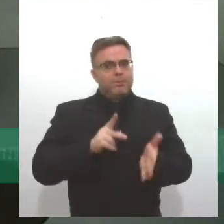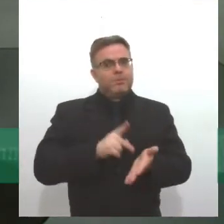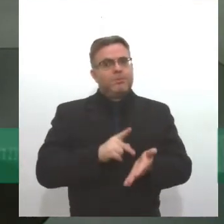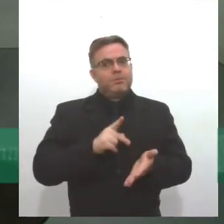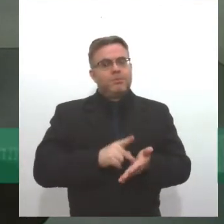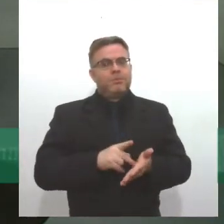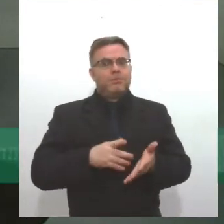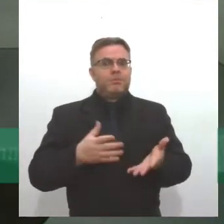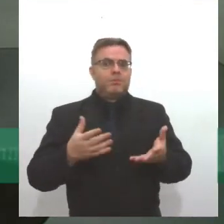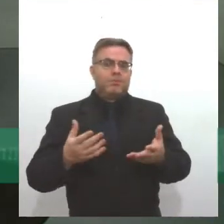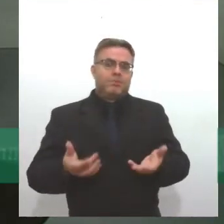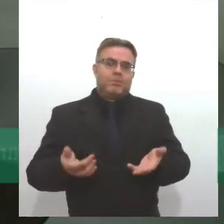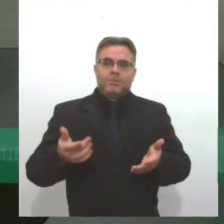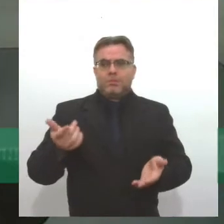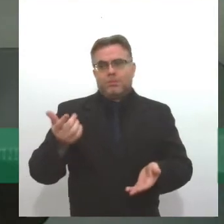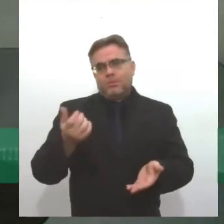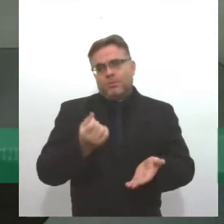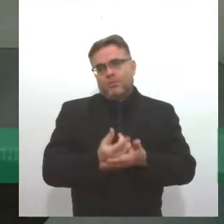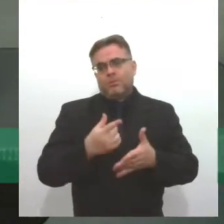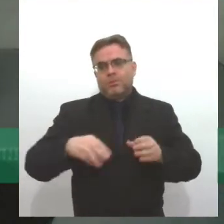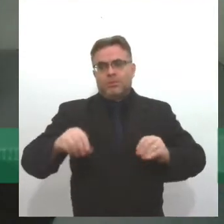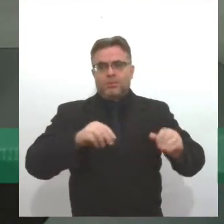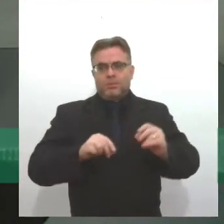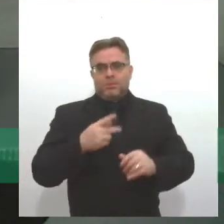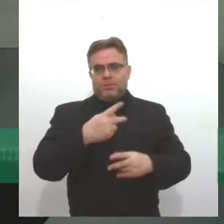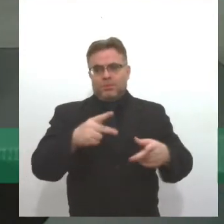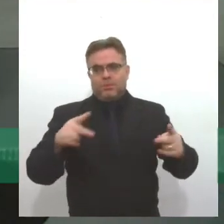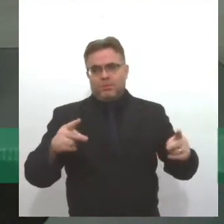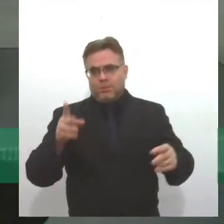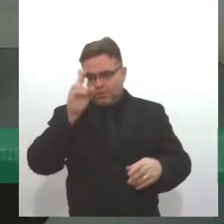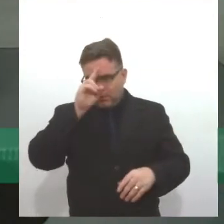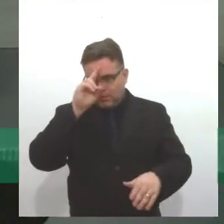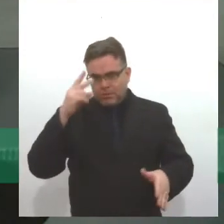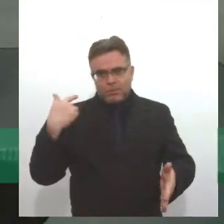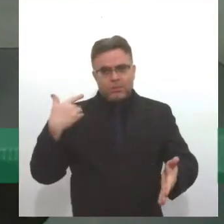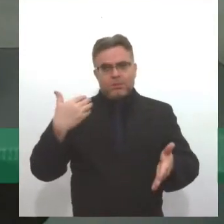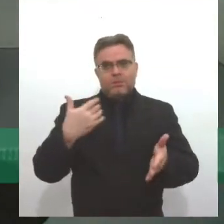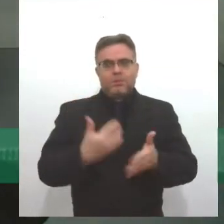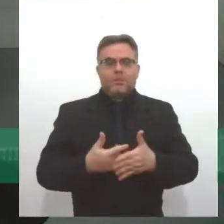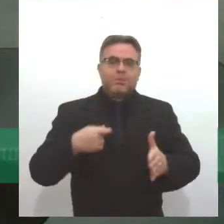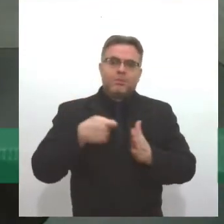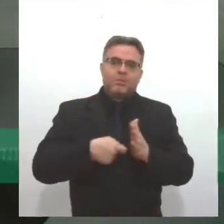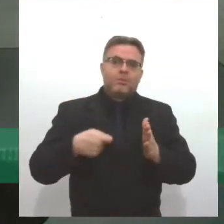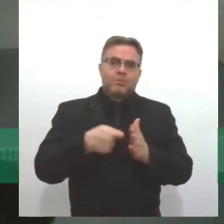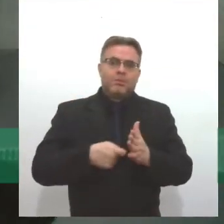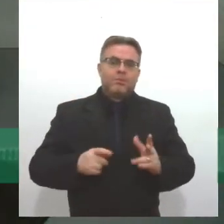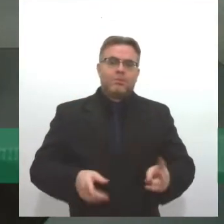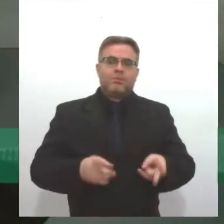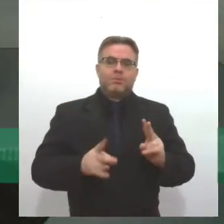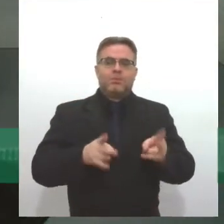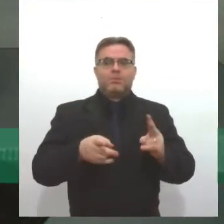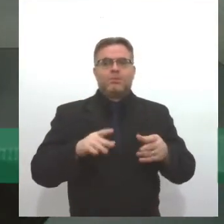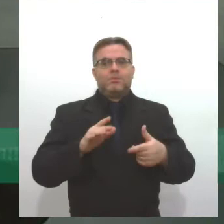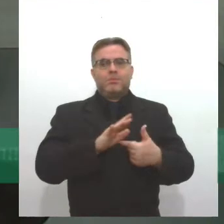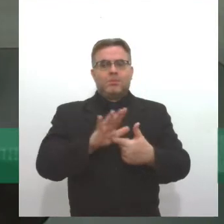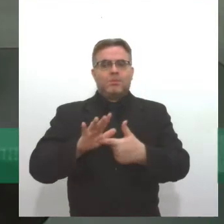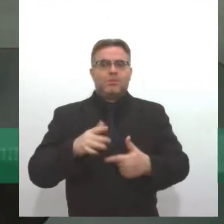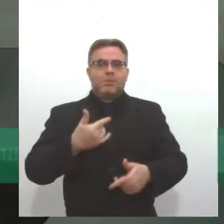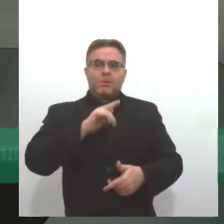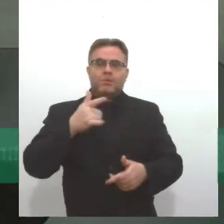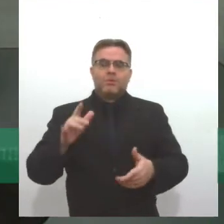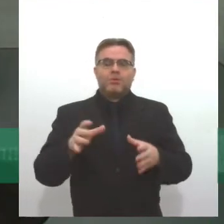posse, de propriedade, de aias que eles historicamente ocupam, como nós temos defendido para outras comunidades